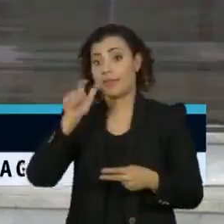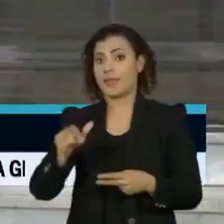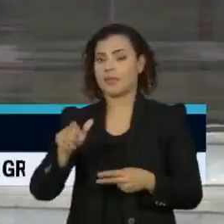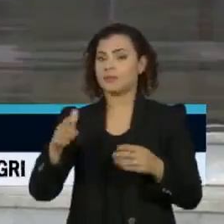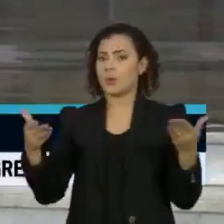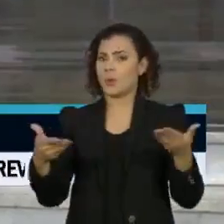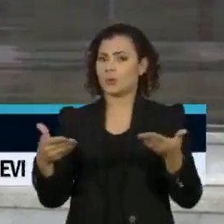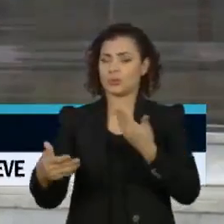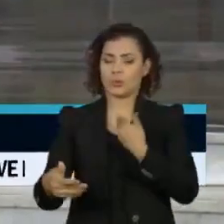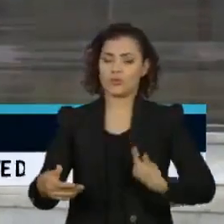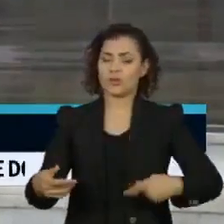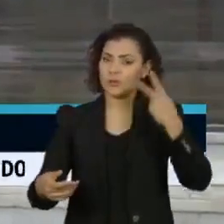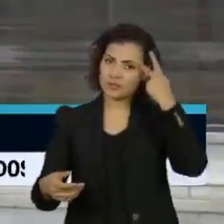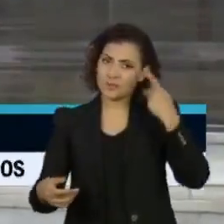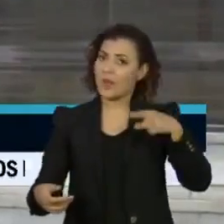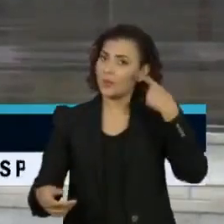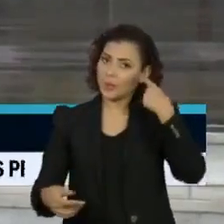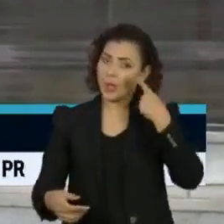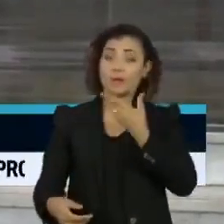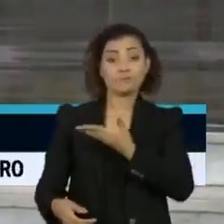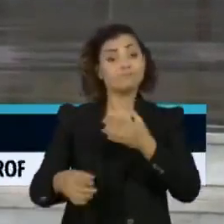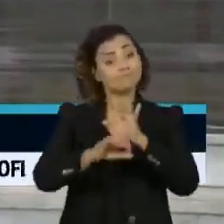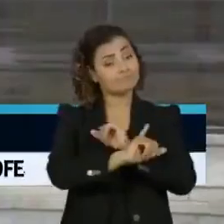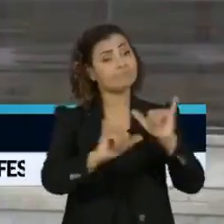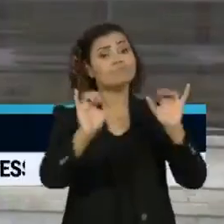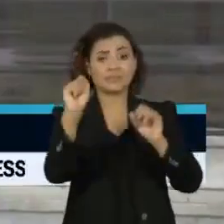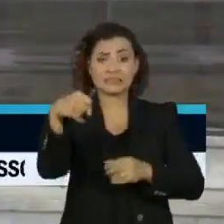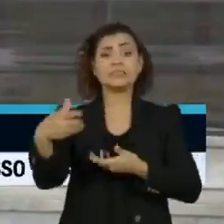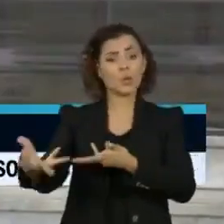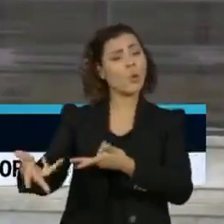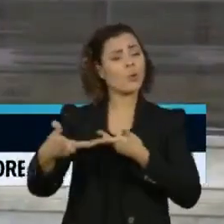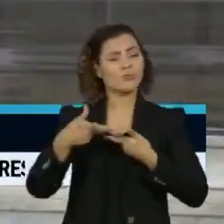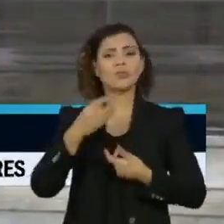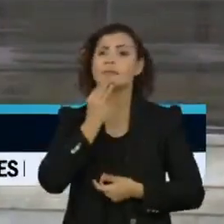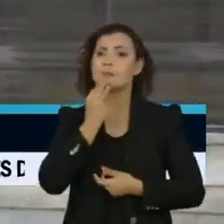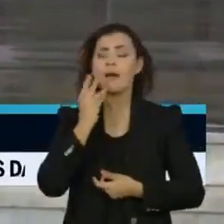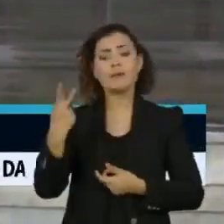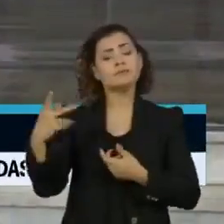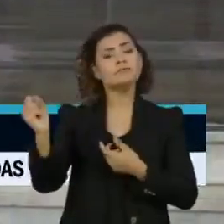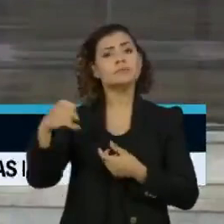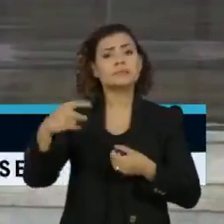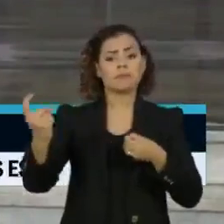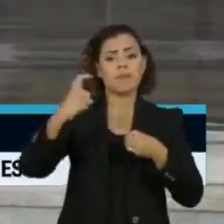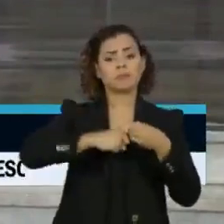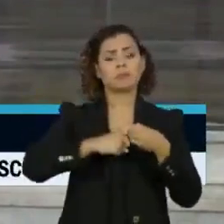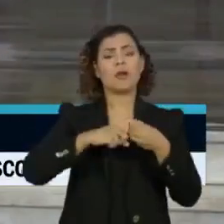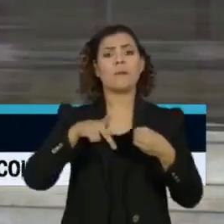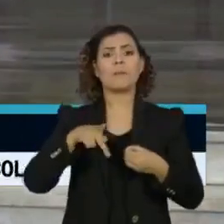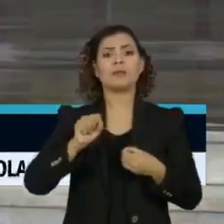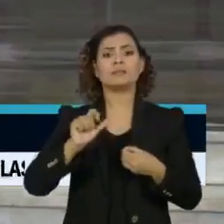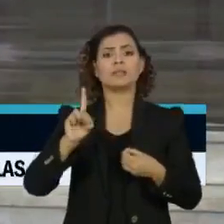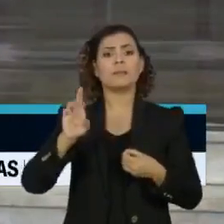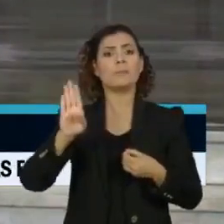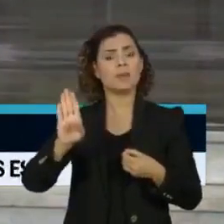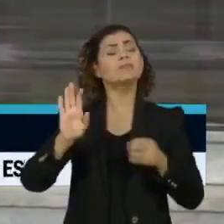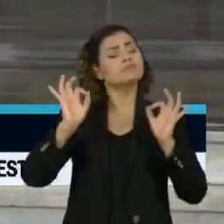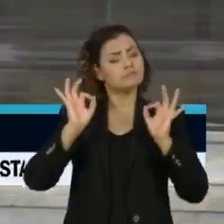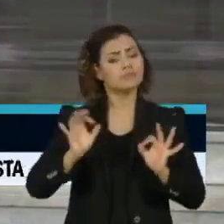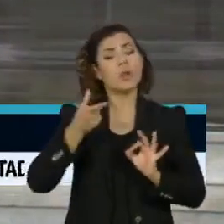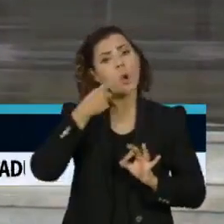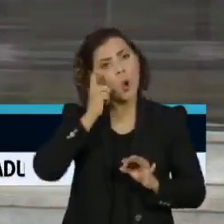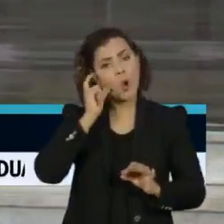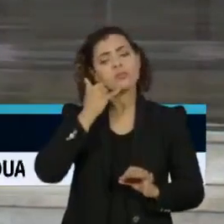Hoje, o governador de São Paulo, João Dória, confirmou ter convidado o deputado para se filiar ao PSDB. Confirmo que